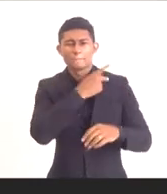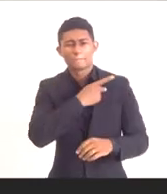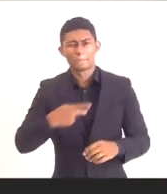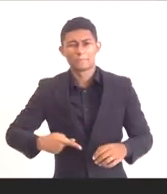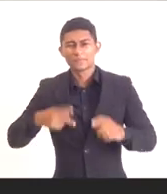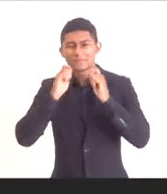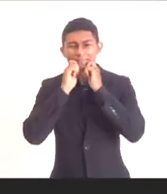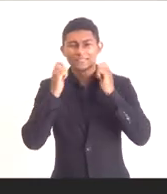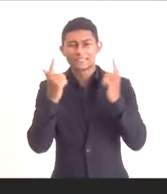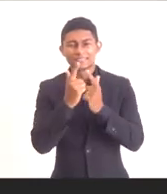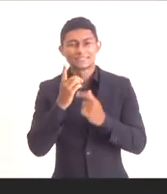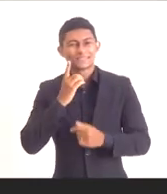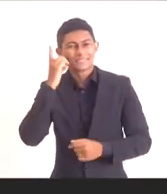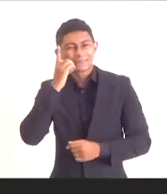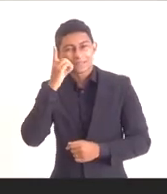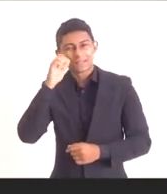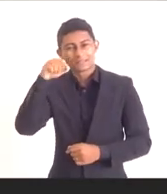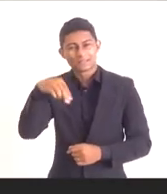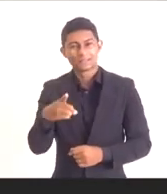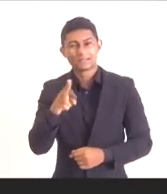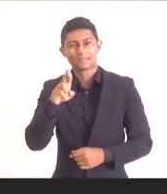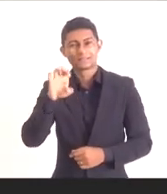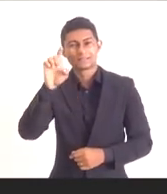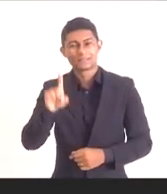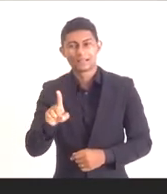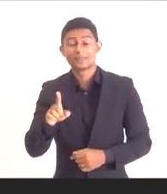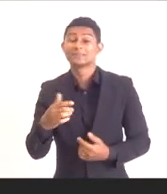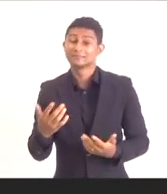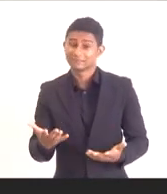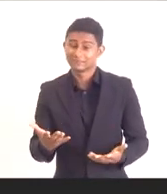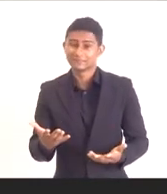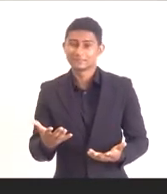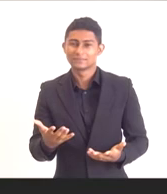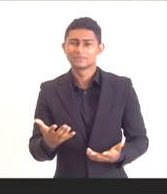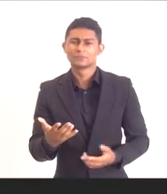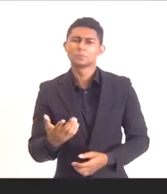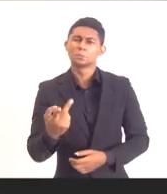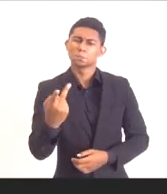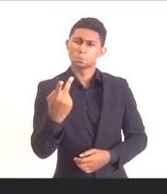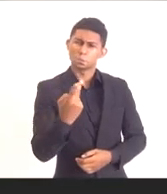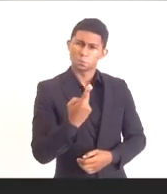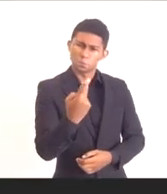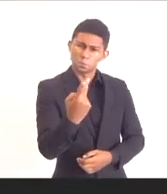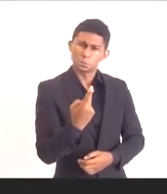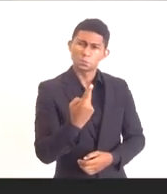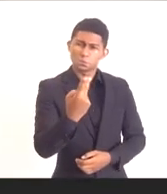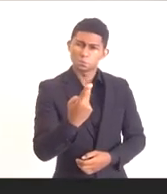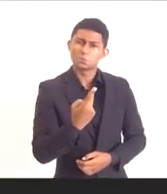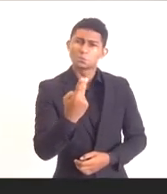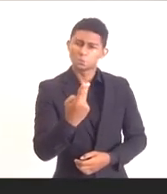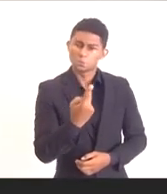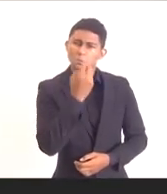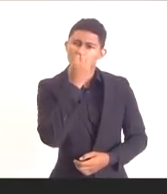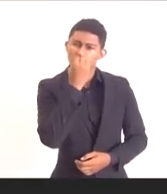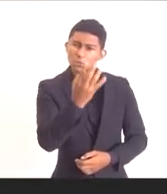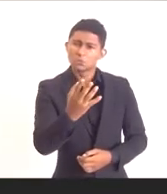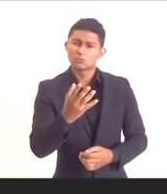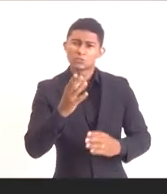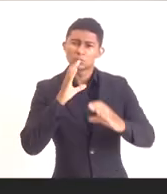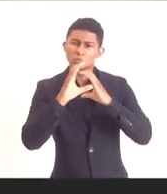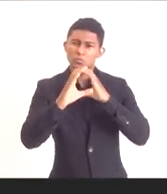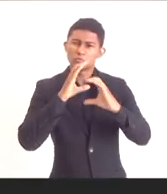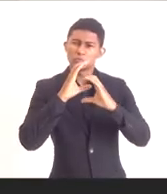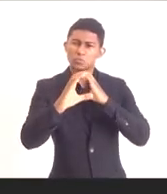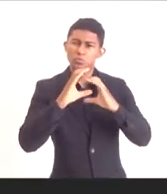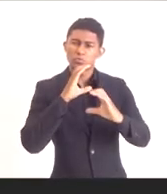deputado André Siciliano, a quem temos tido uma atenção muito grande